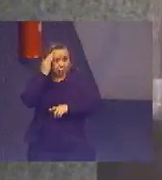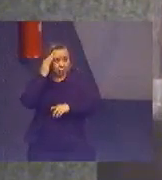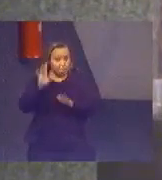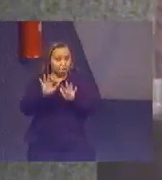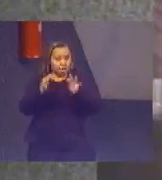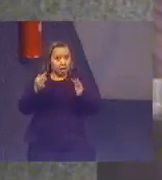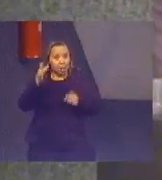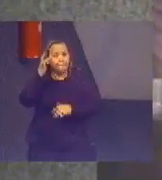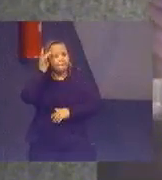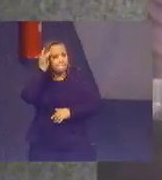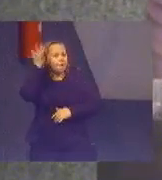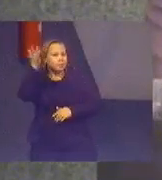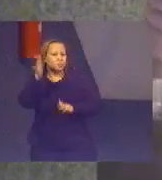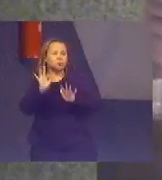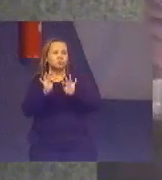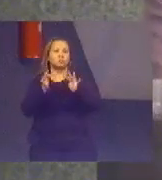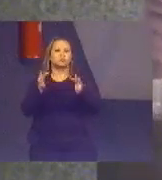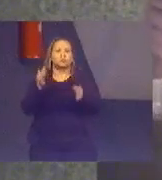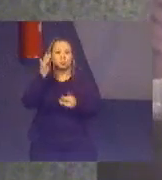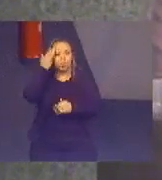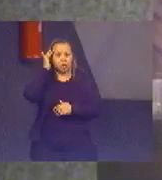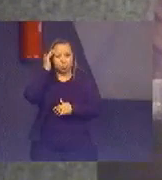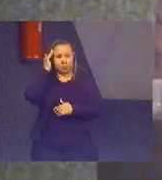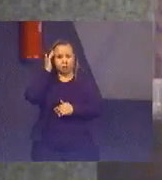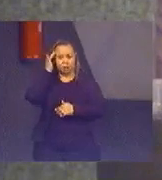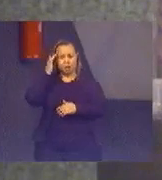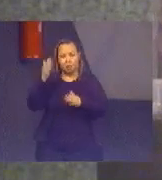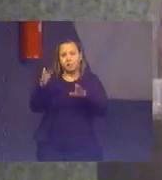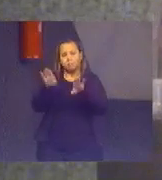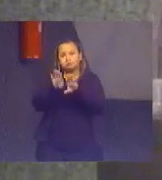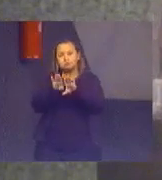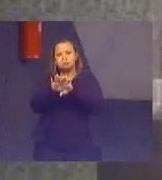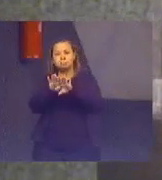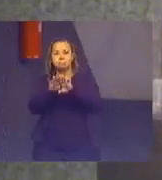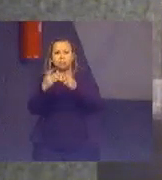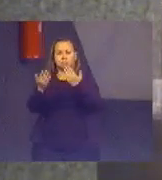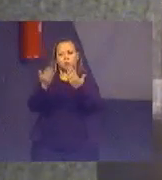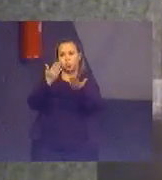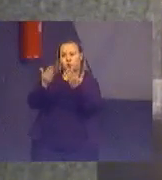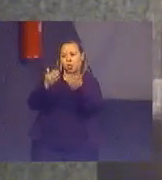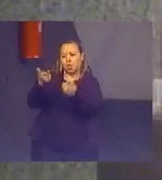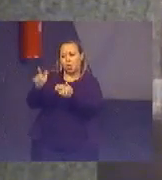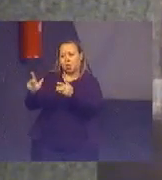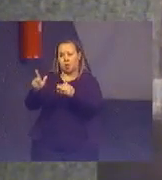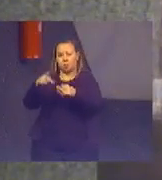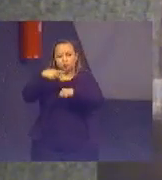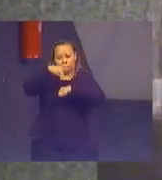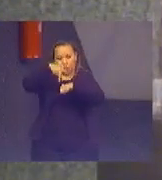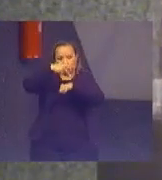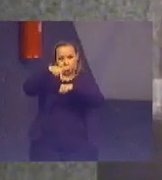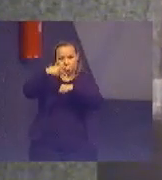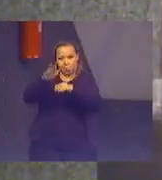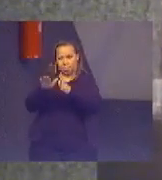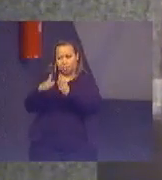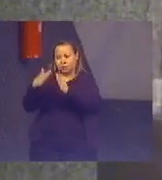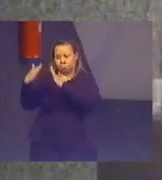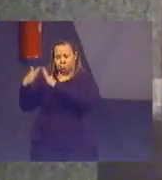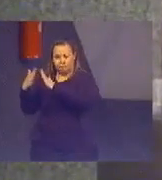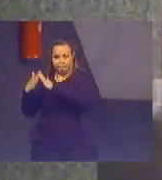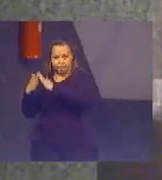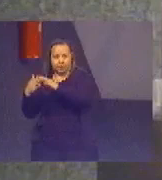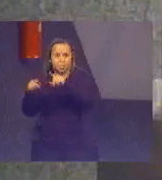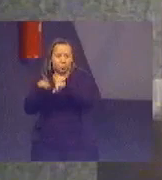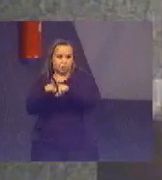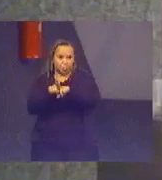verificar como que, fazer um comparativo com países vizinhos de como que está a atuação brasileira no cenário dos